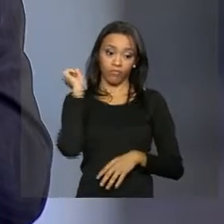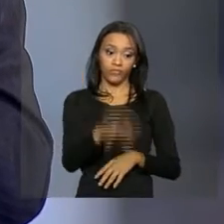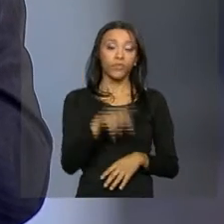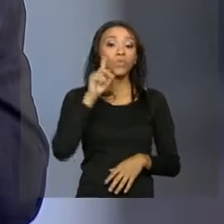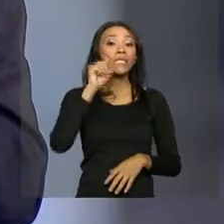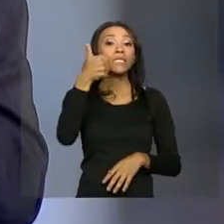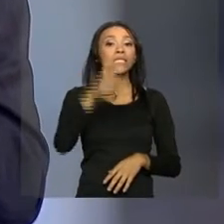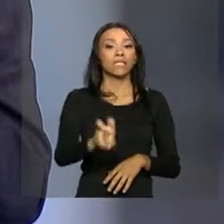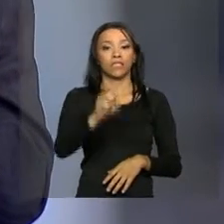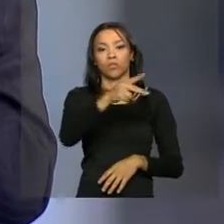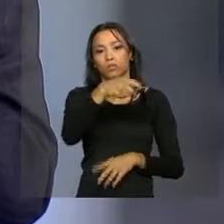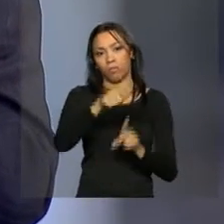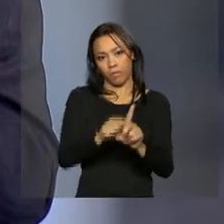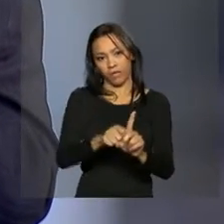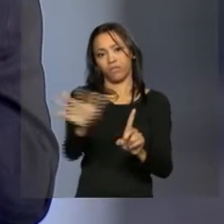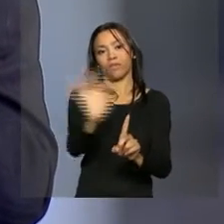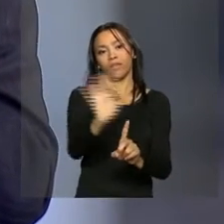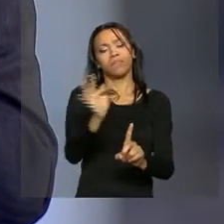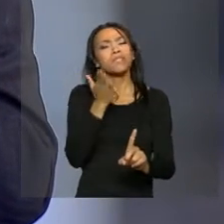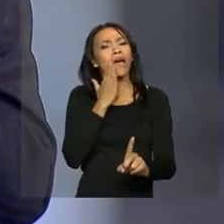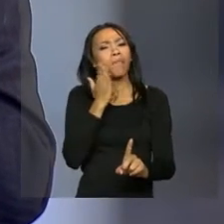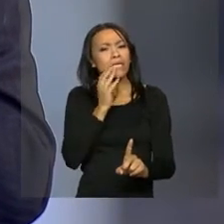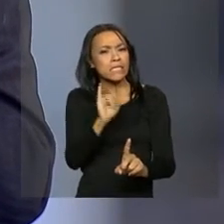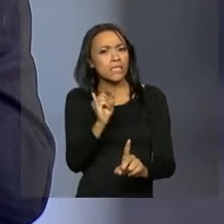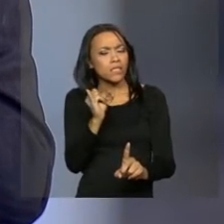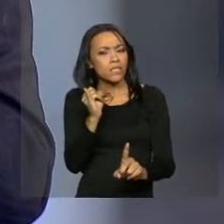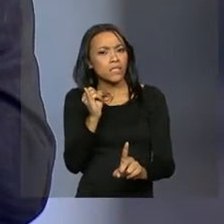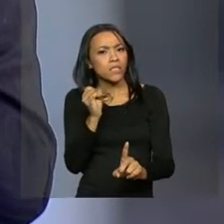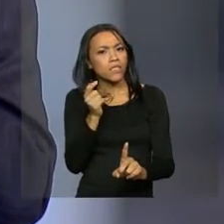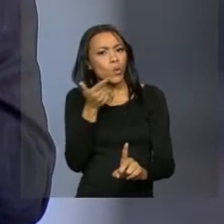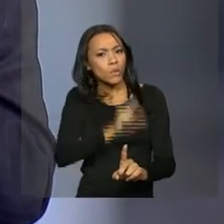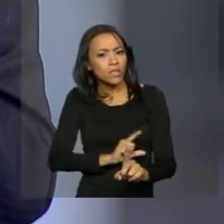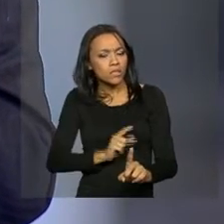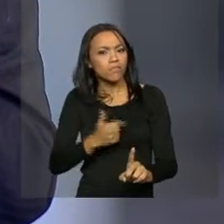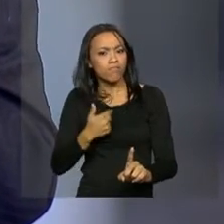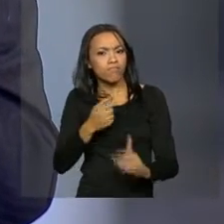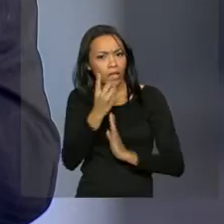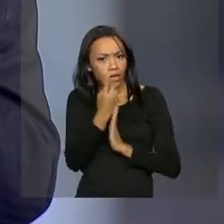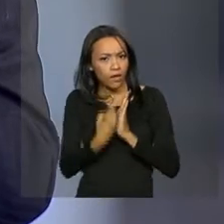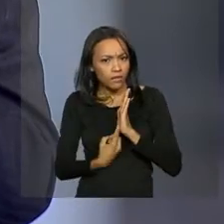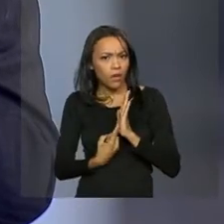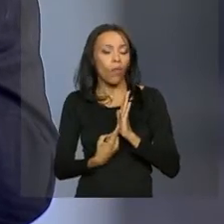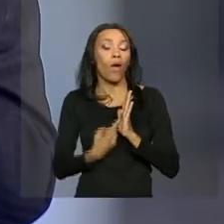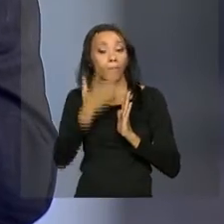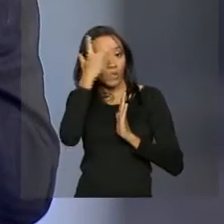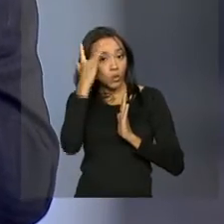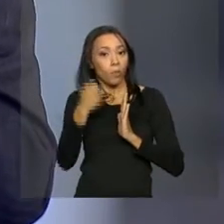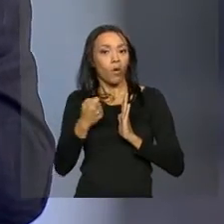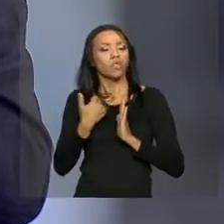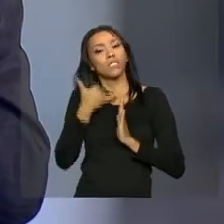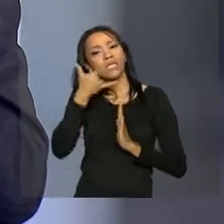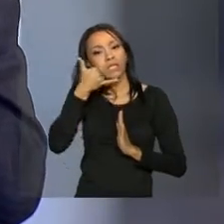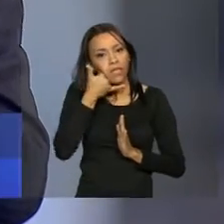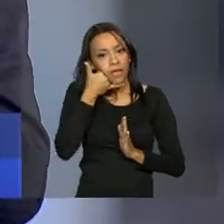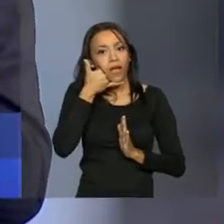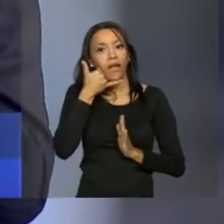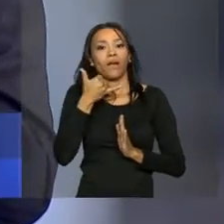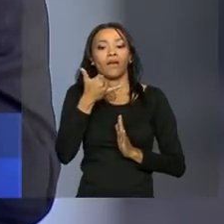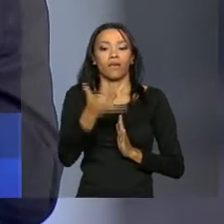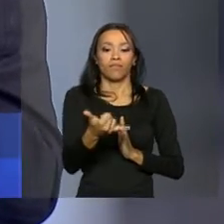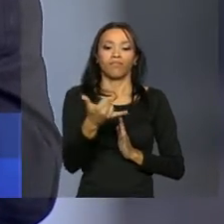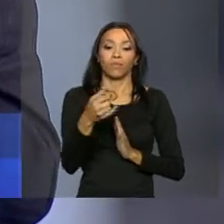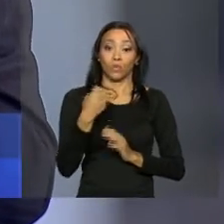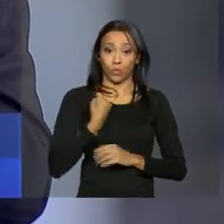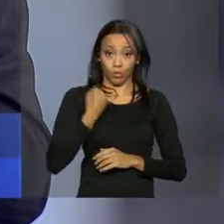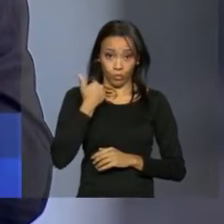15 de fevereiro. Para saber se teve a declaração liberada, o contribuinte pode ligar para o Receita Fone